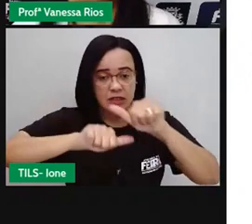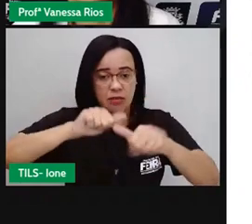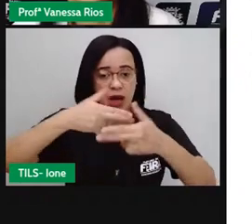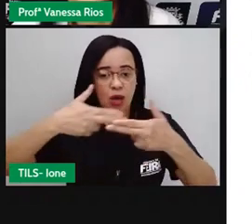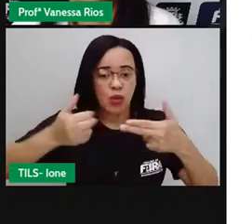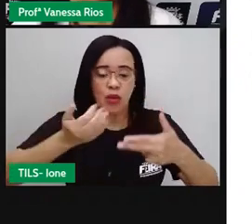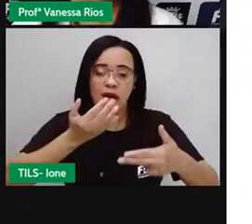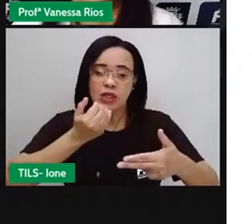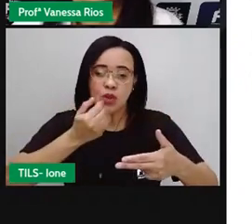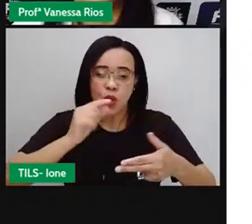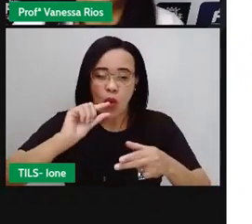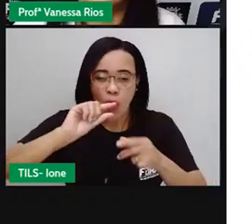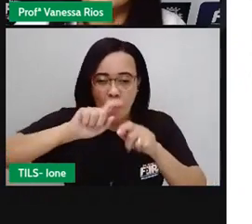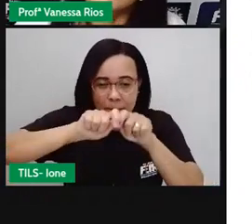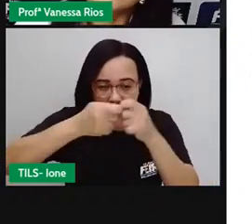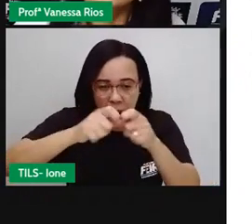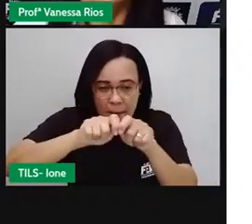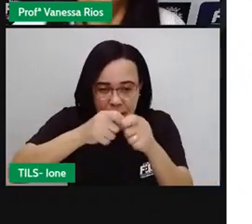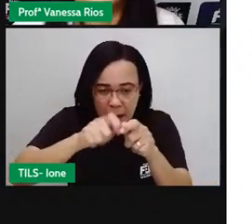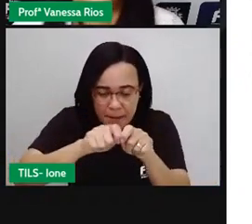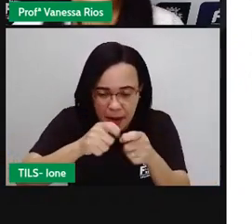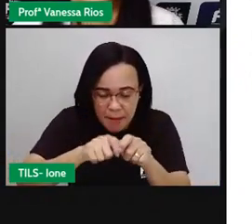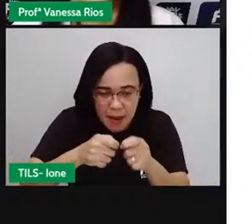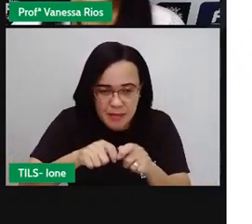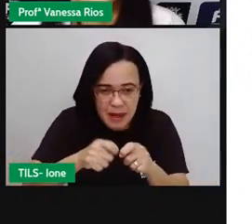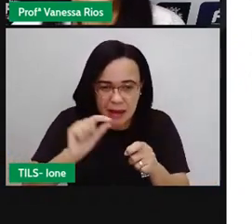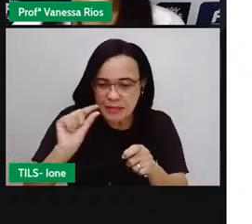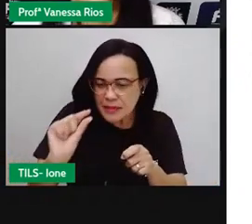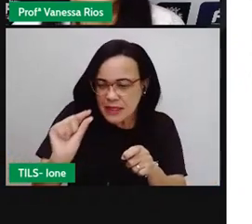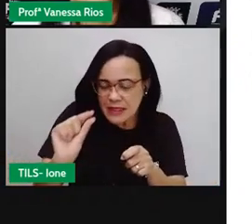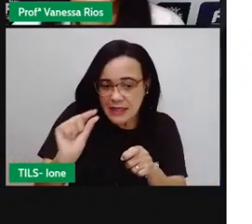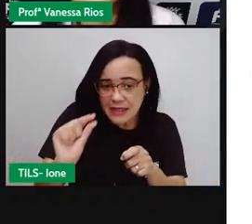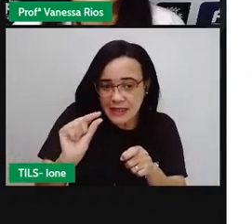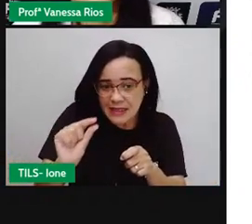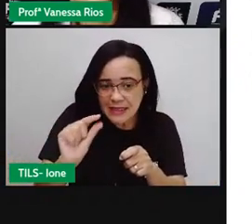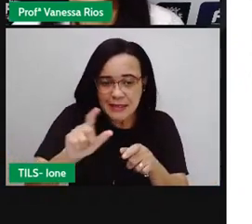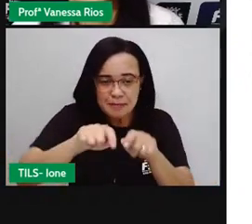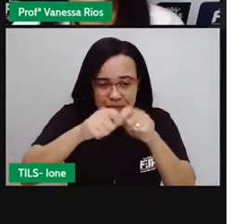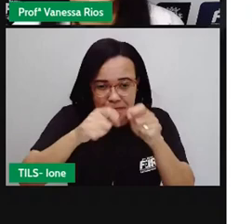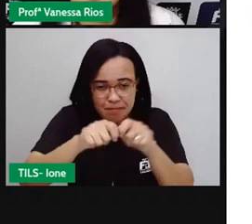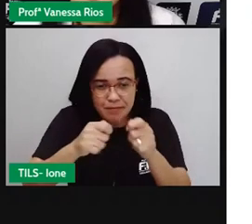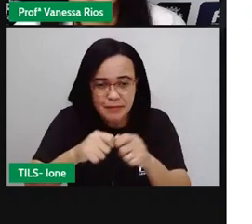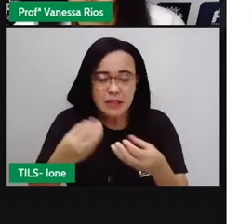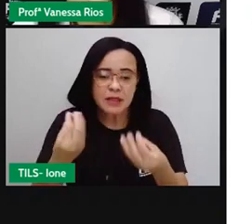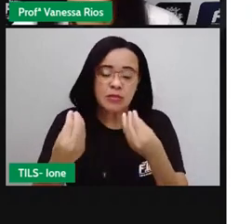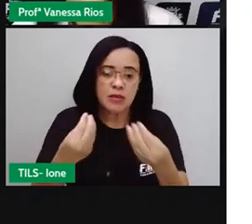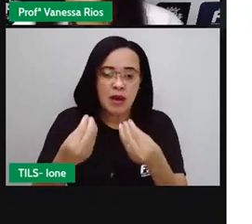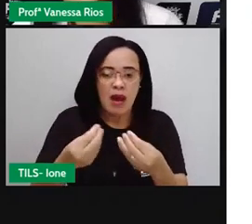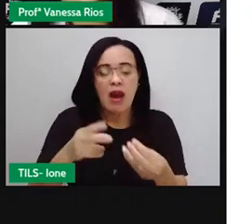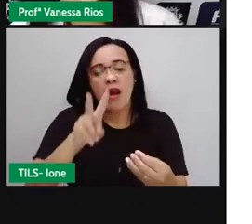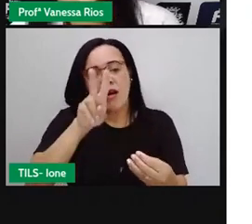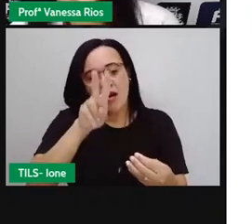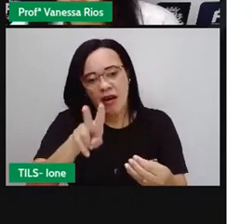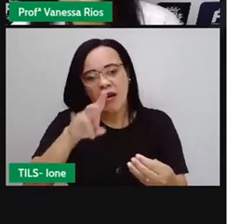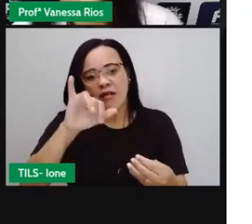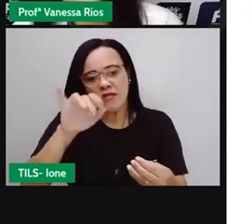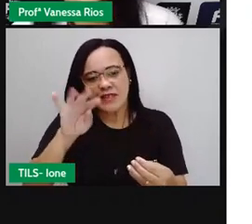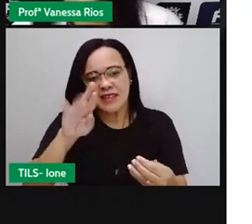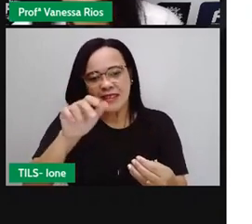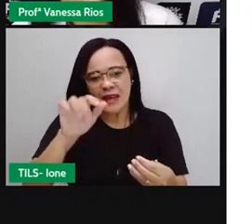partículas cada vez menores para que as vitaminas, os nutrientes, eles possam ser